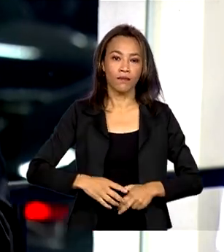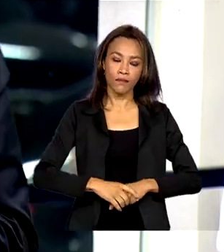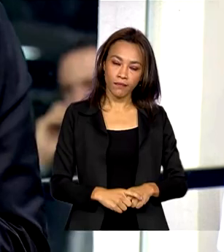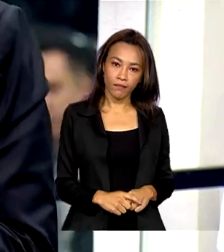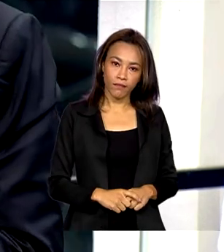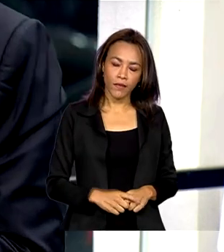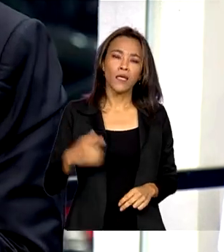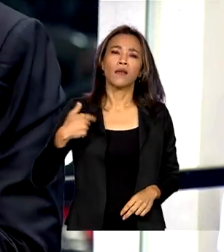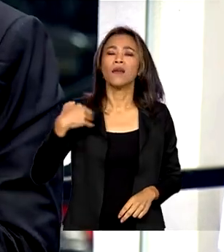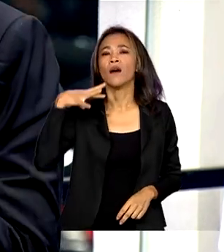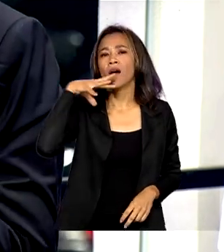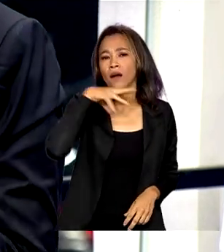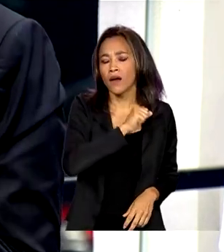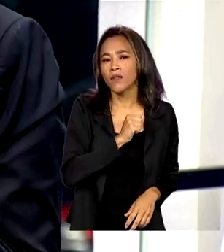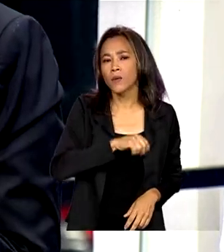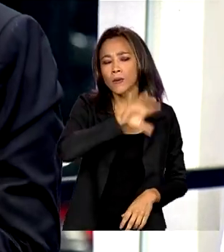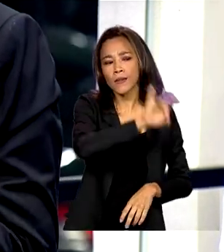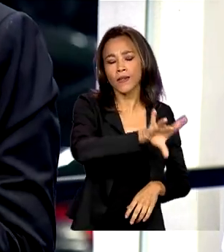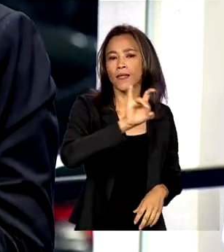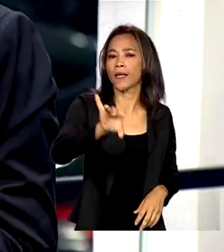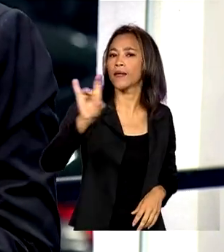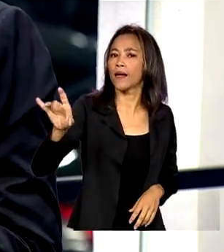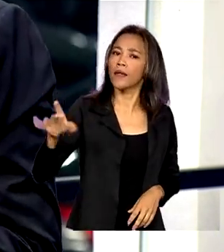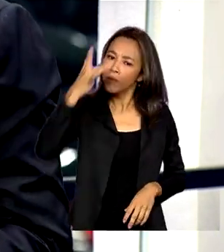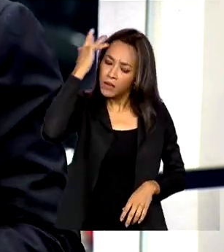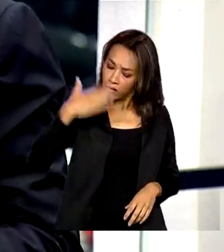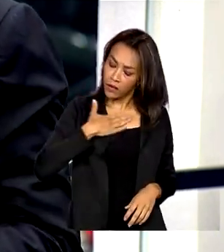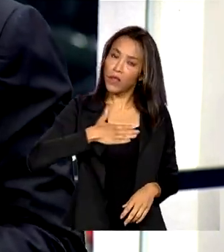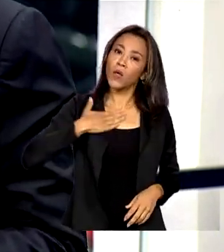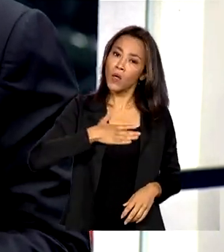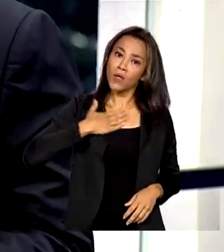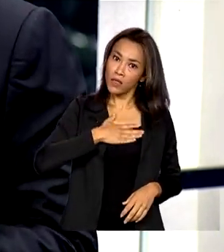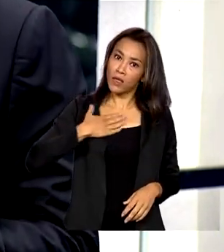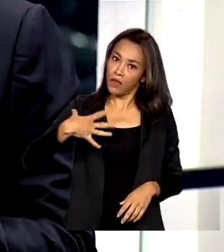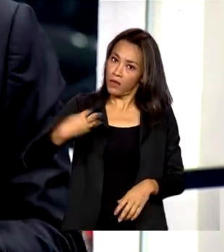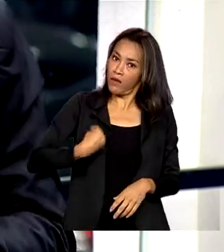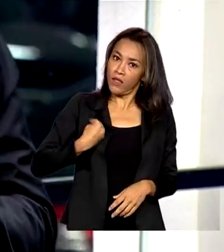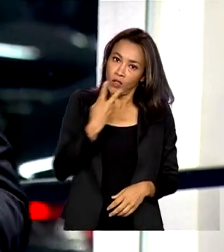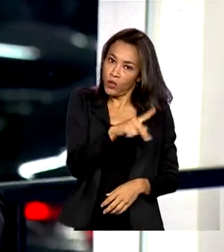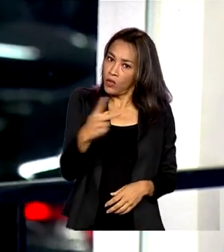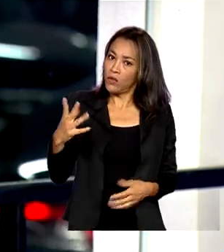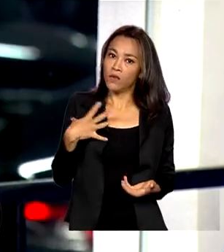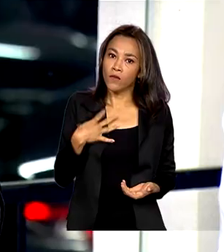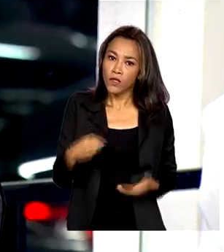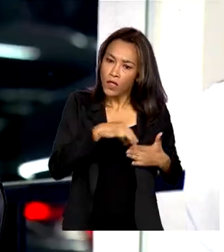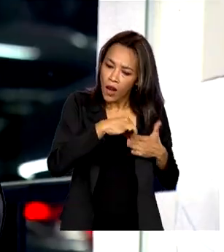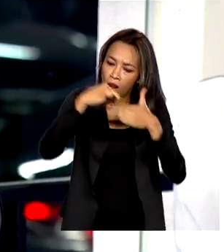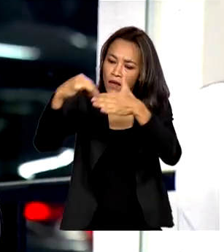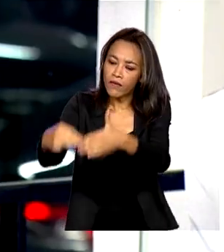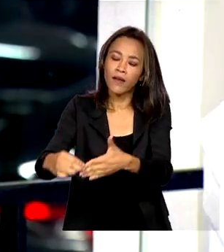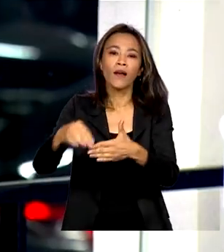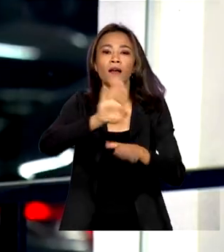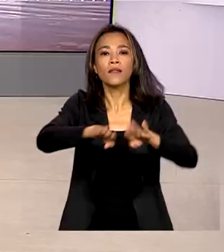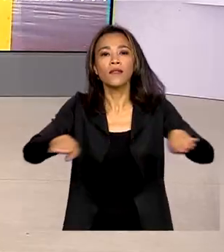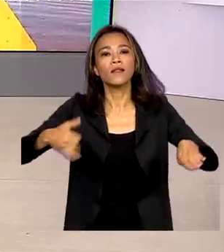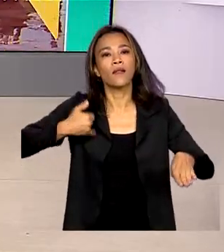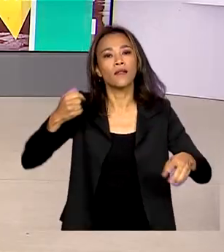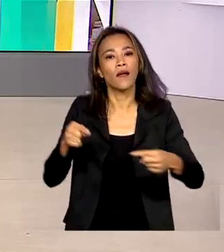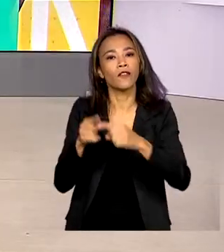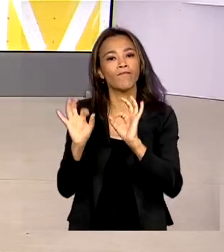E eu acho que cada um tem que gostar da vida dos seus filhos, levar as crianças na idade certa.